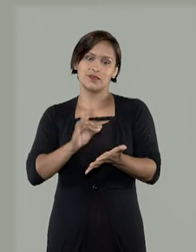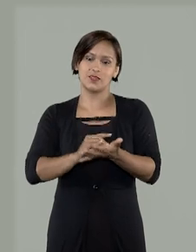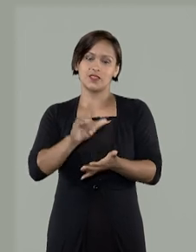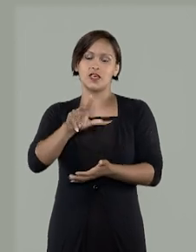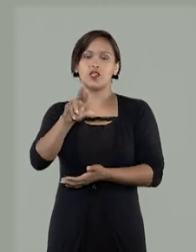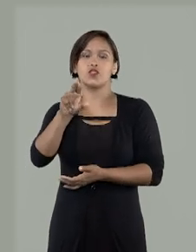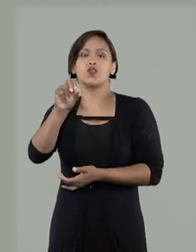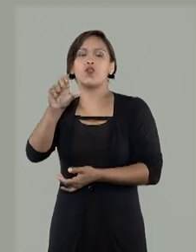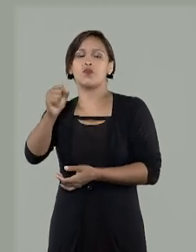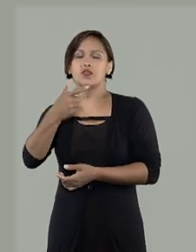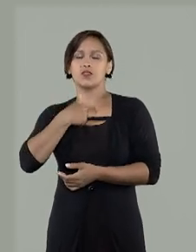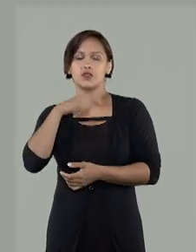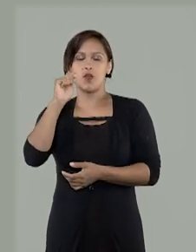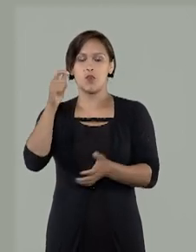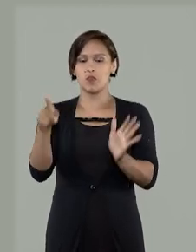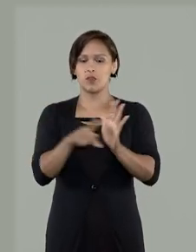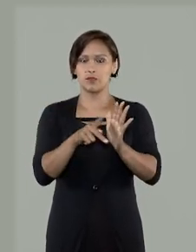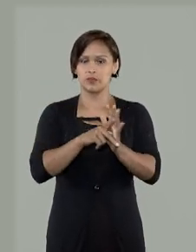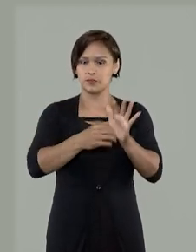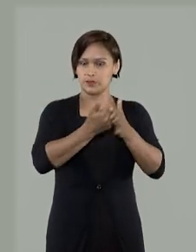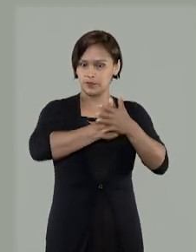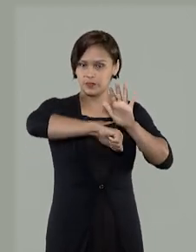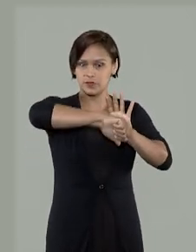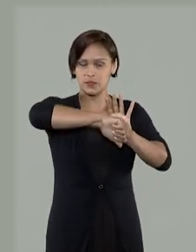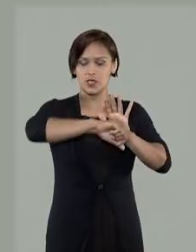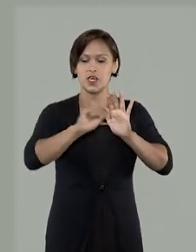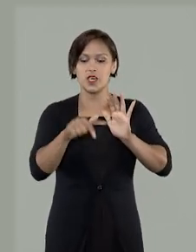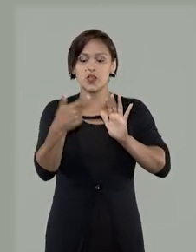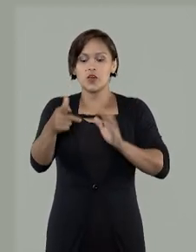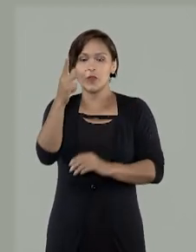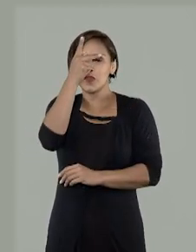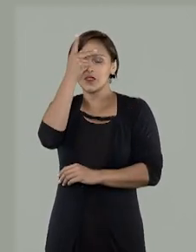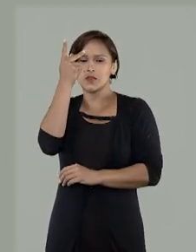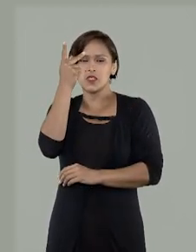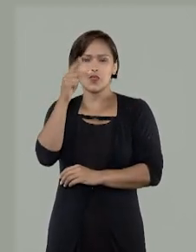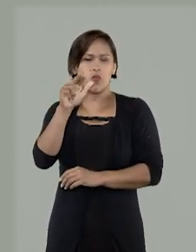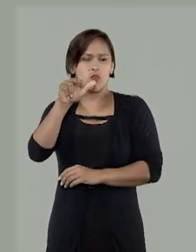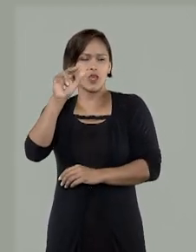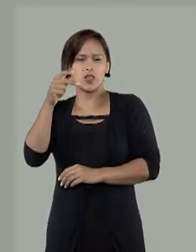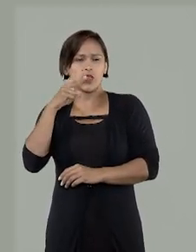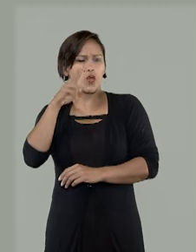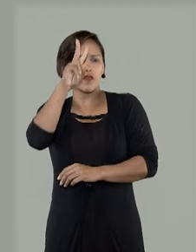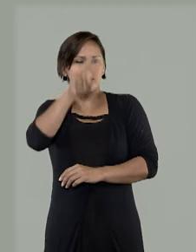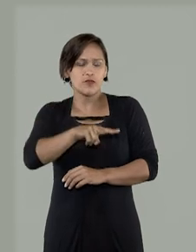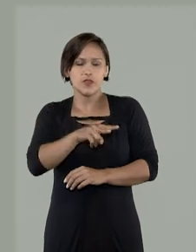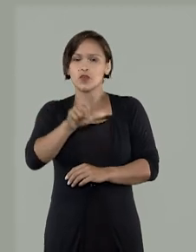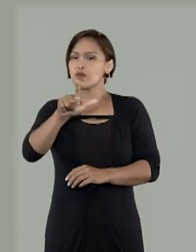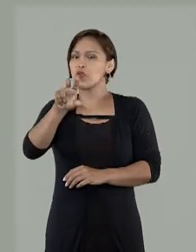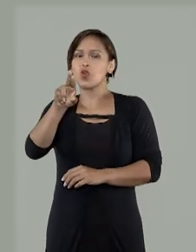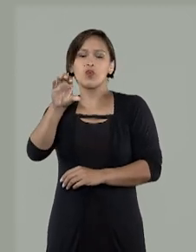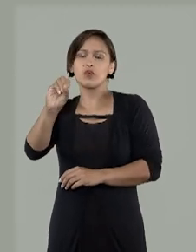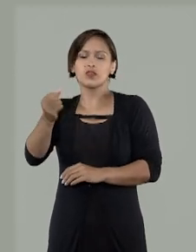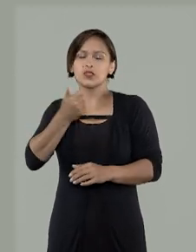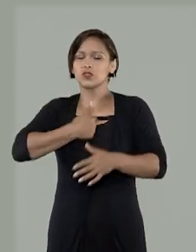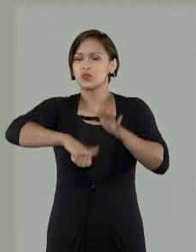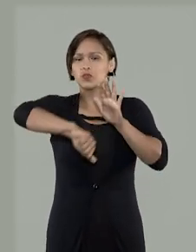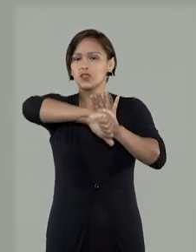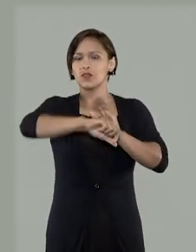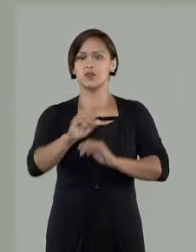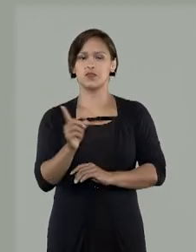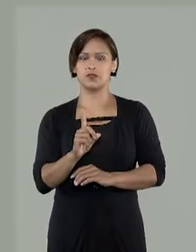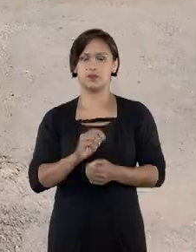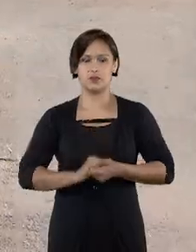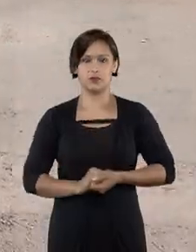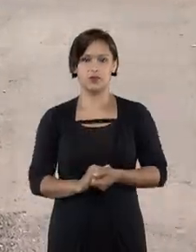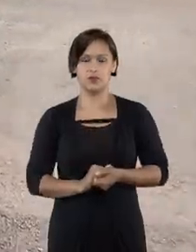Lucas como autor do delito. E uma outra declarou que sequer reconheceu Lucas como autor dos